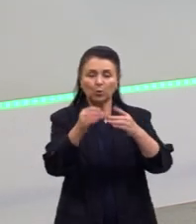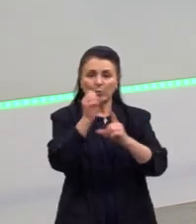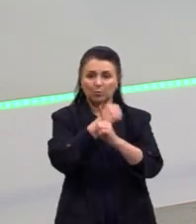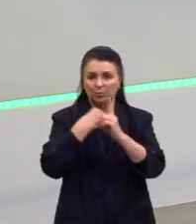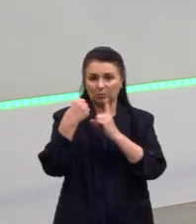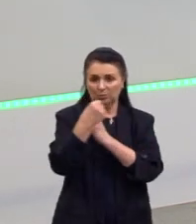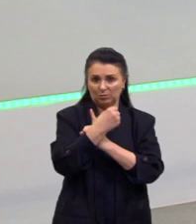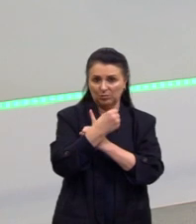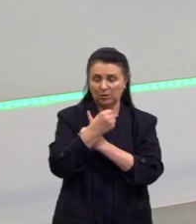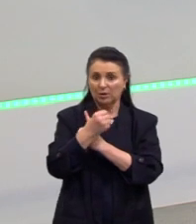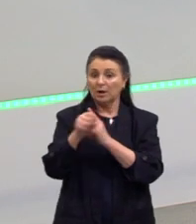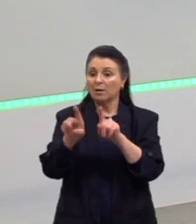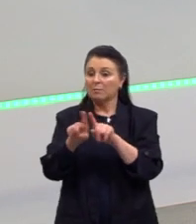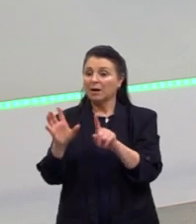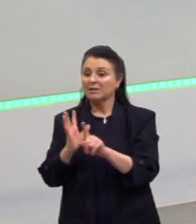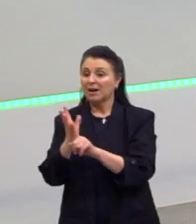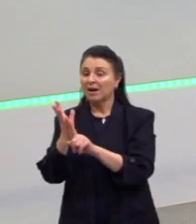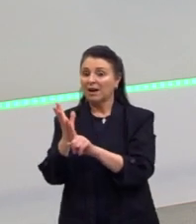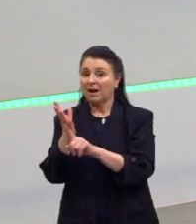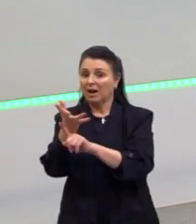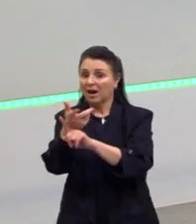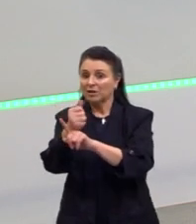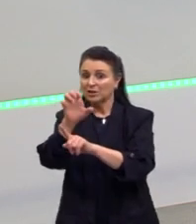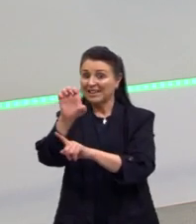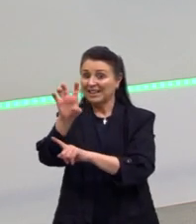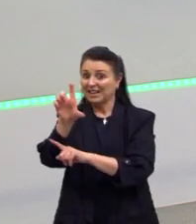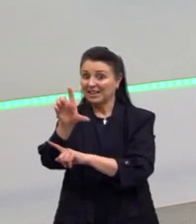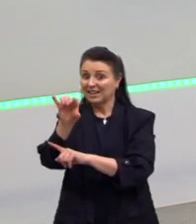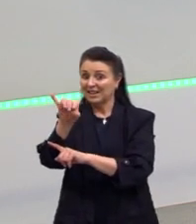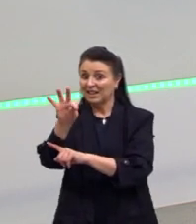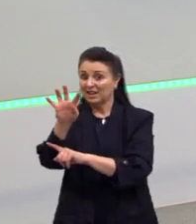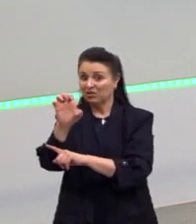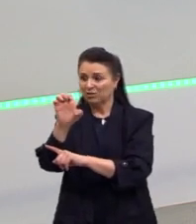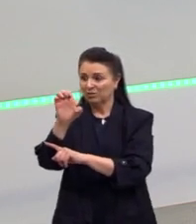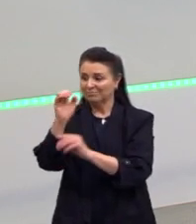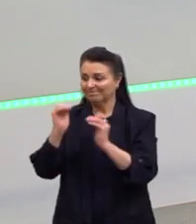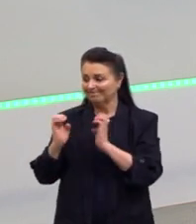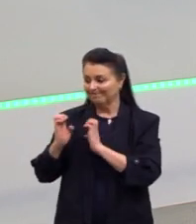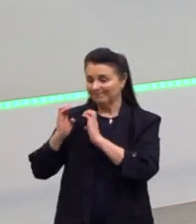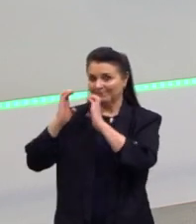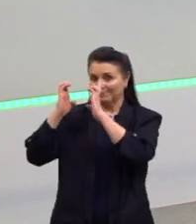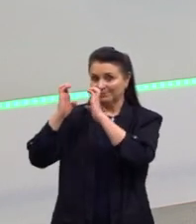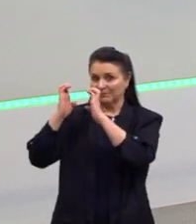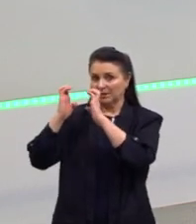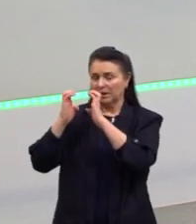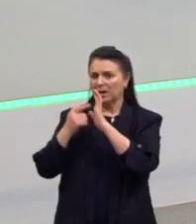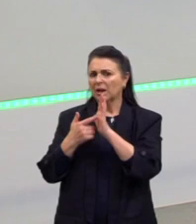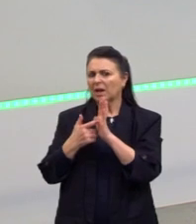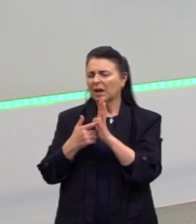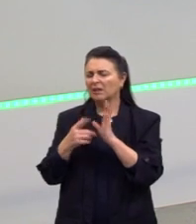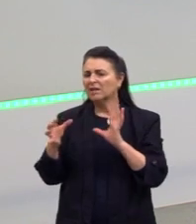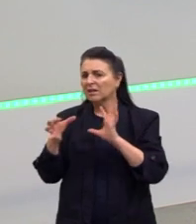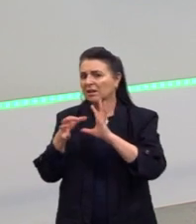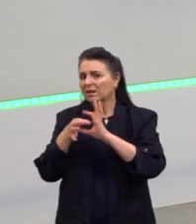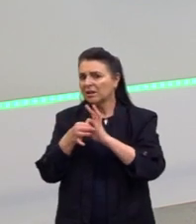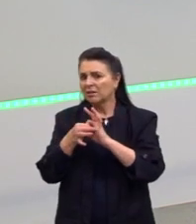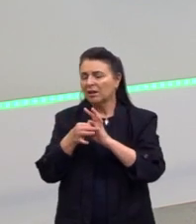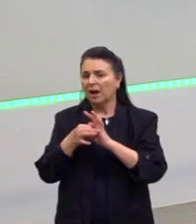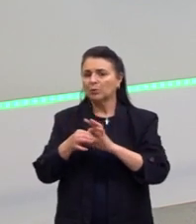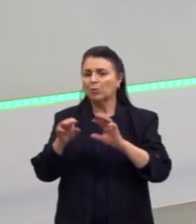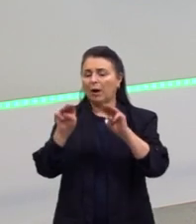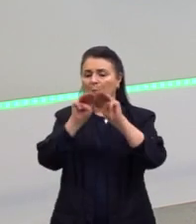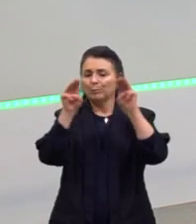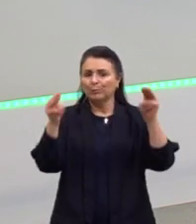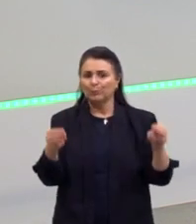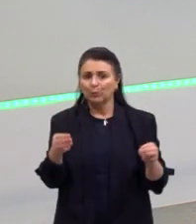arte de elite, como os filósofos, a teoria nos traz, algo muito ligado a museus,